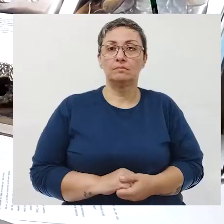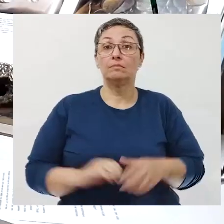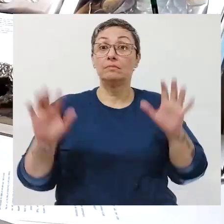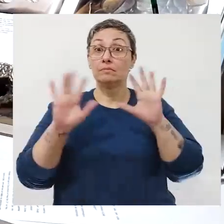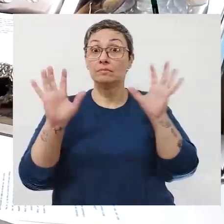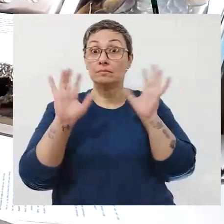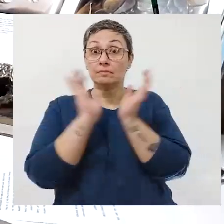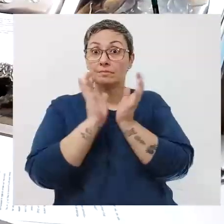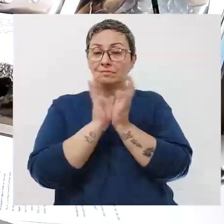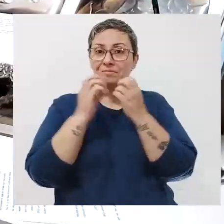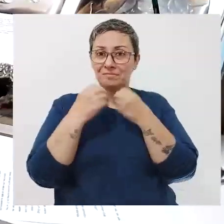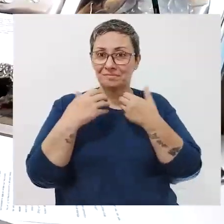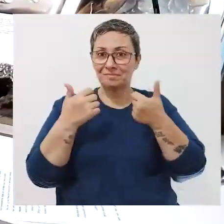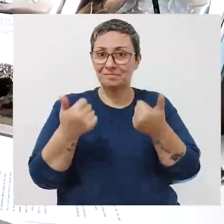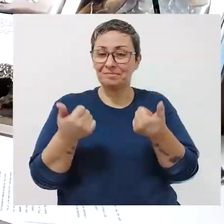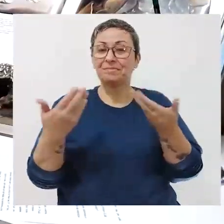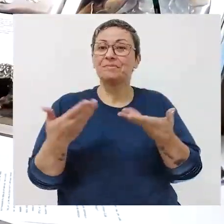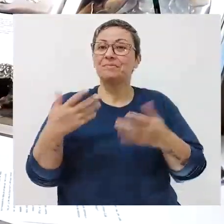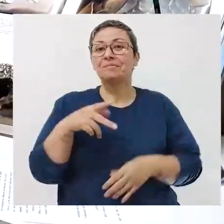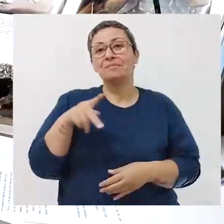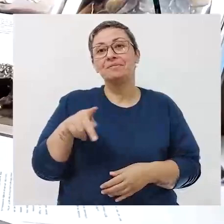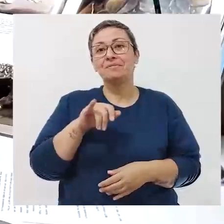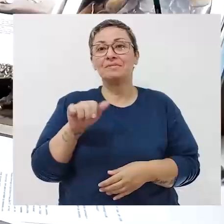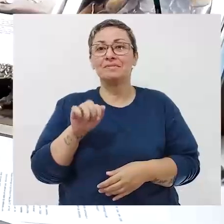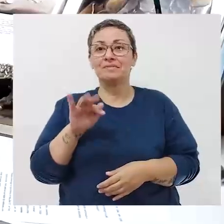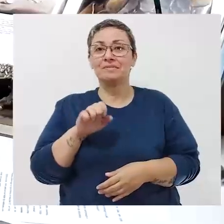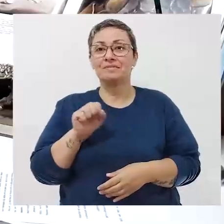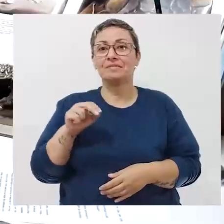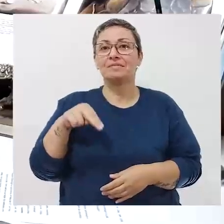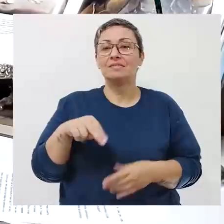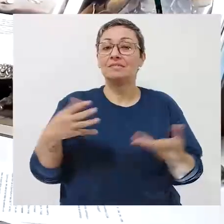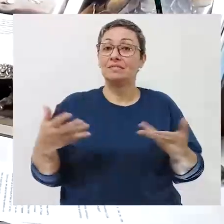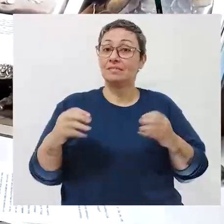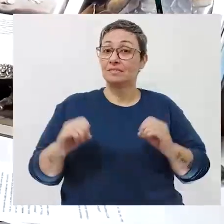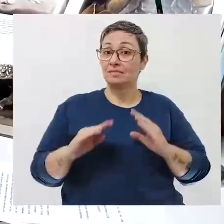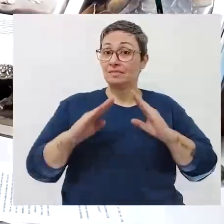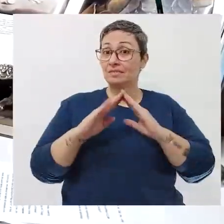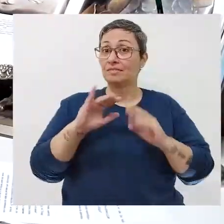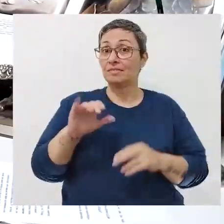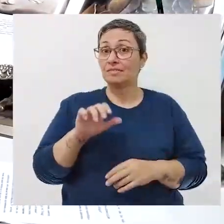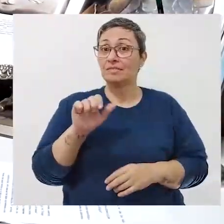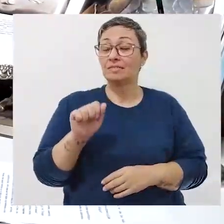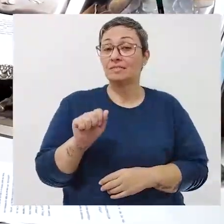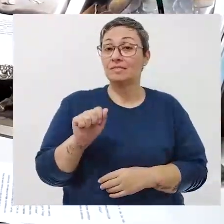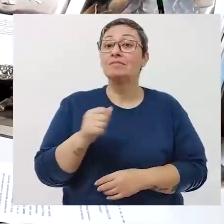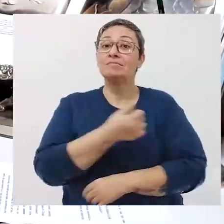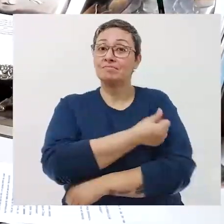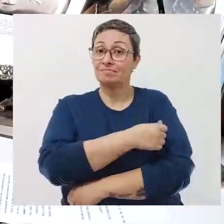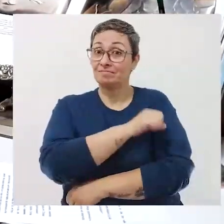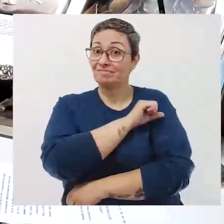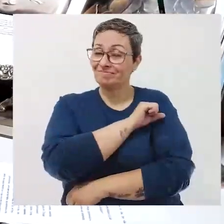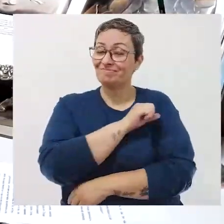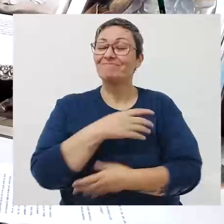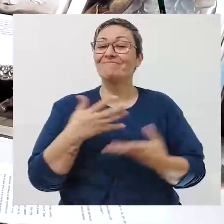Olá pessoal, tudo bem com vocês? Eu sou o professor Jefferson e este é o programa Saberes em Casa para a Eja